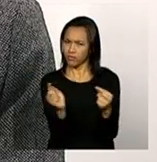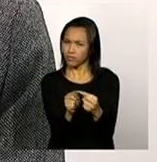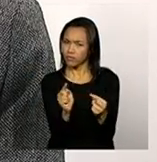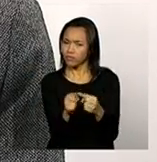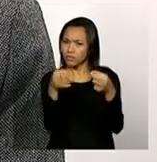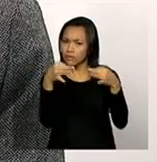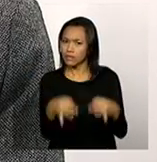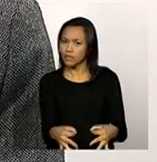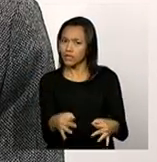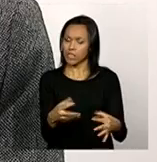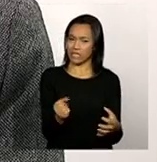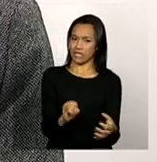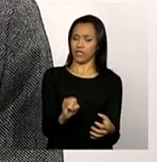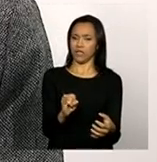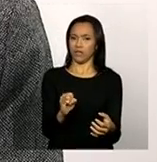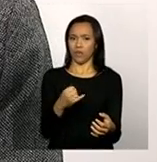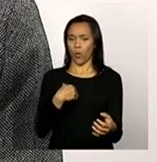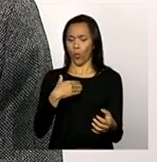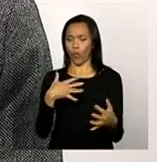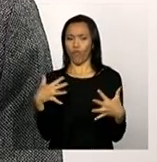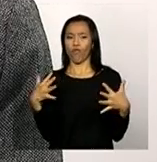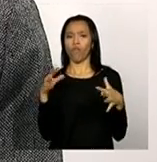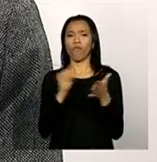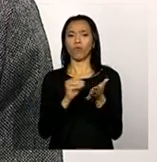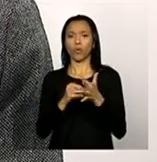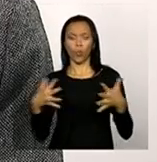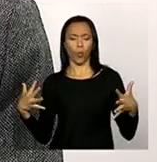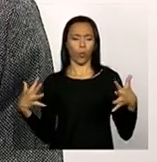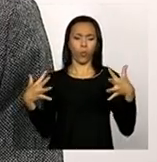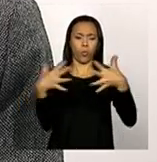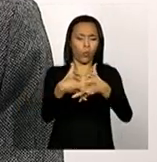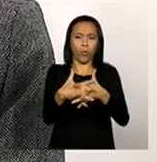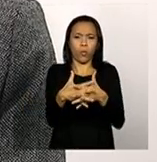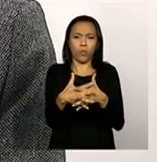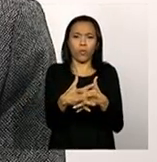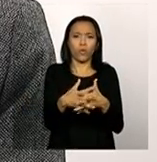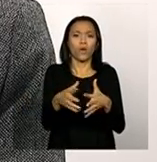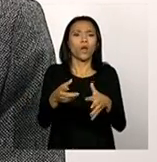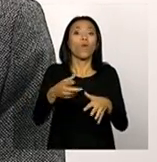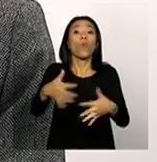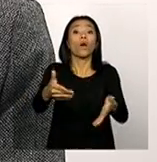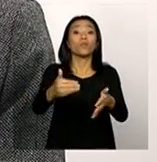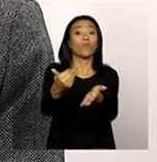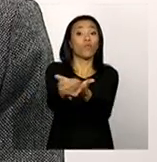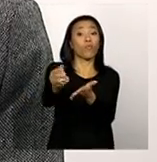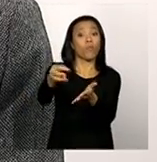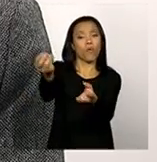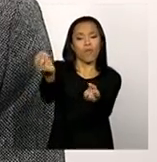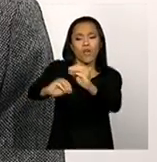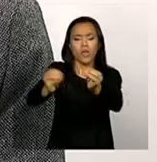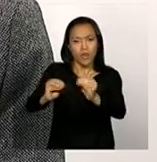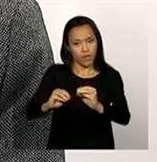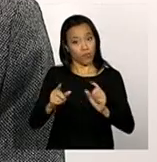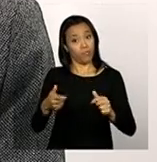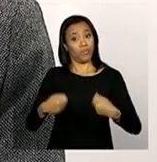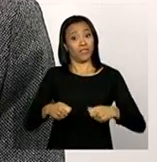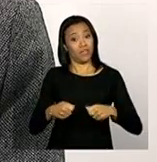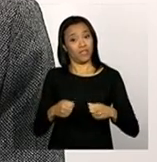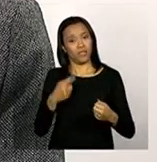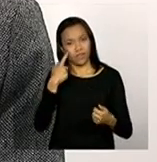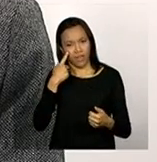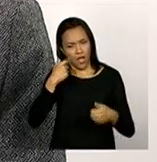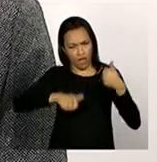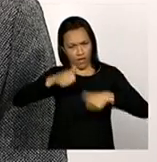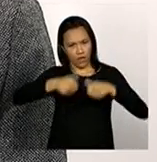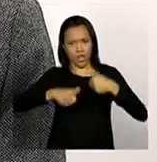se não houve nenhuma incompreensão, às vezes, no preenchimento do questionário. Então, é importante passar por esse crivo, por esse olhar da área de